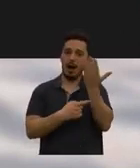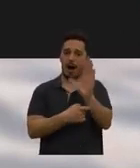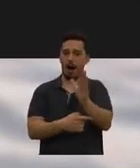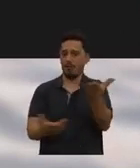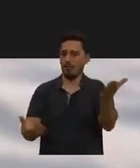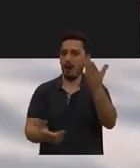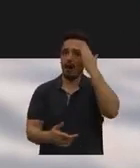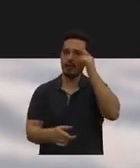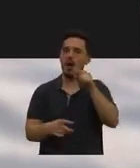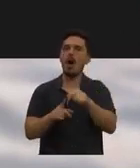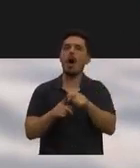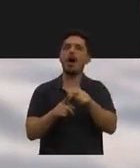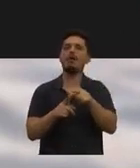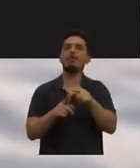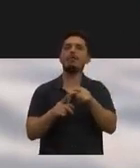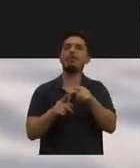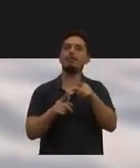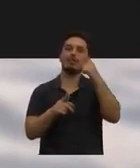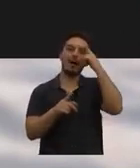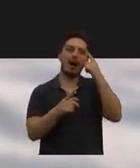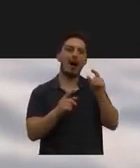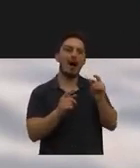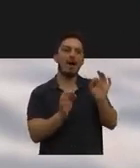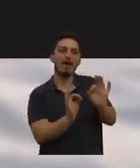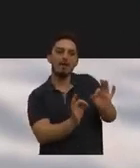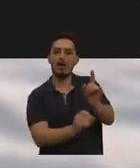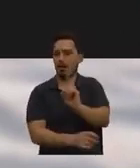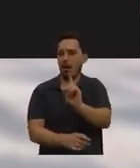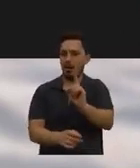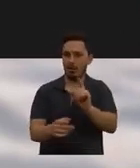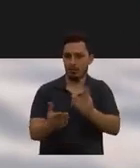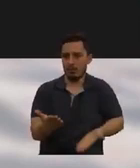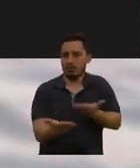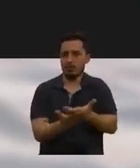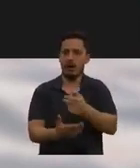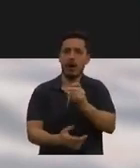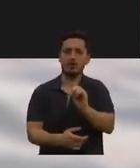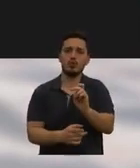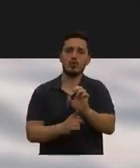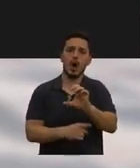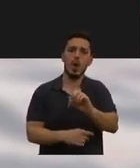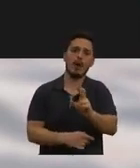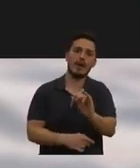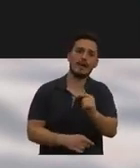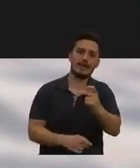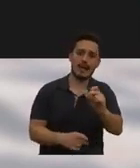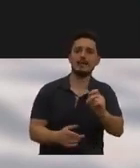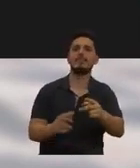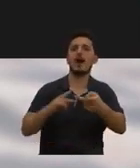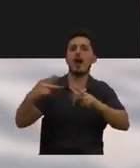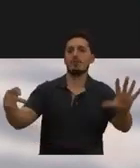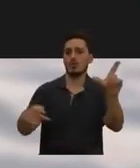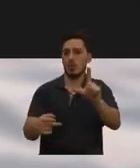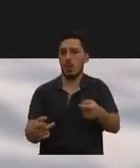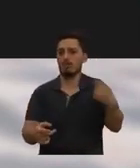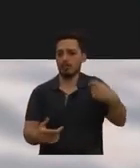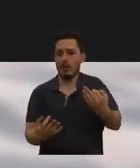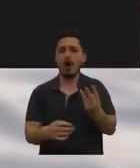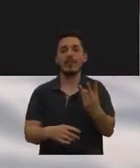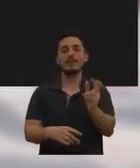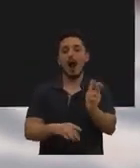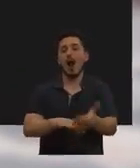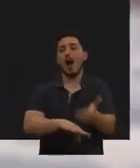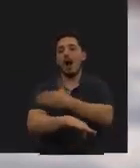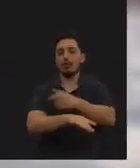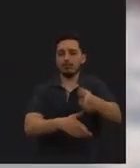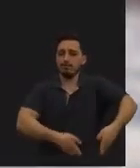qualquer parcialidade, pois foi feito na campanha da candidata Assunção Cristas à Câmara Municipal de Lisboa, pelo menos 3 anos antes de